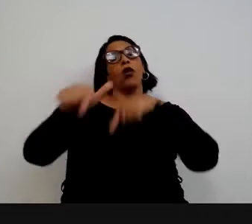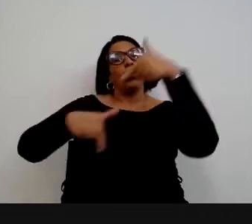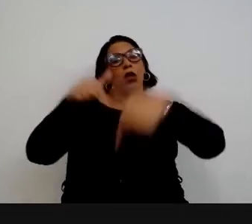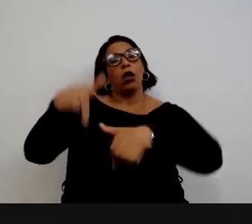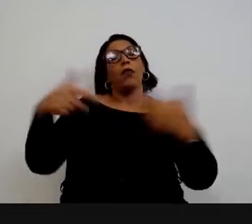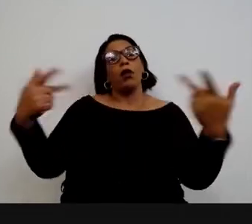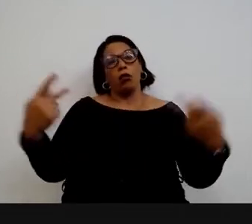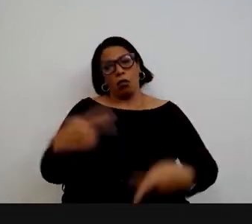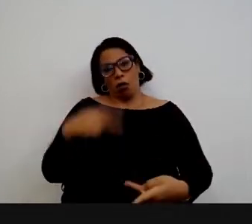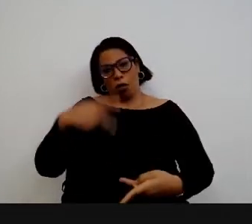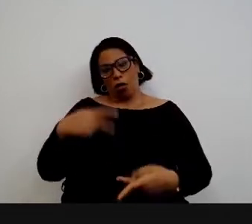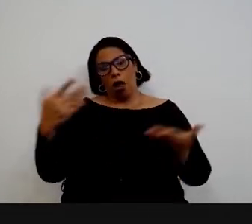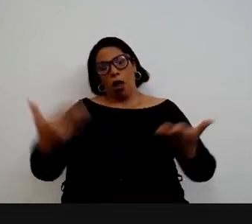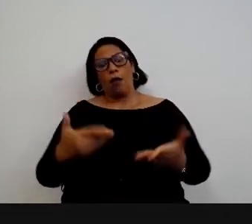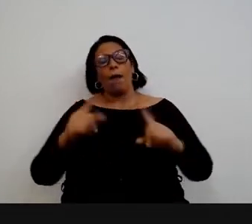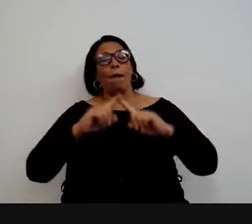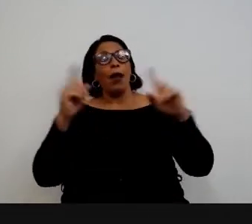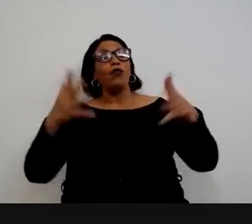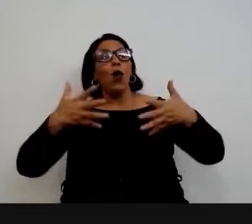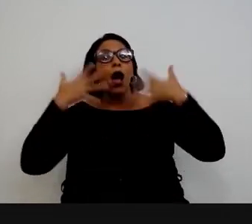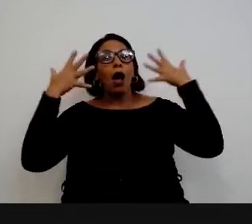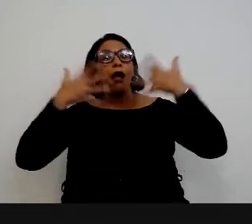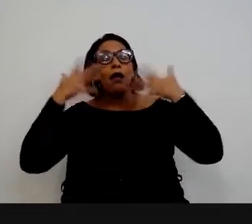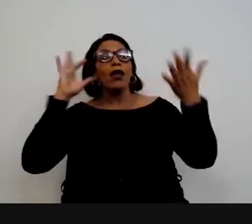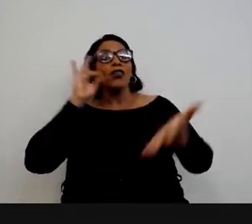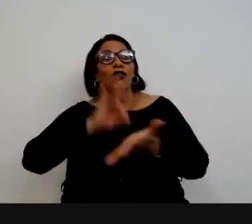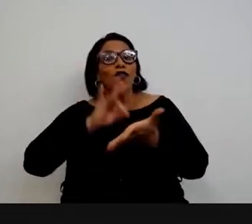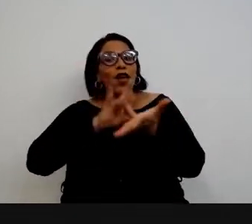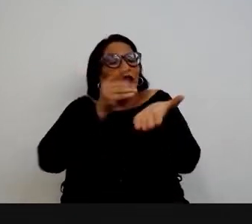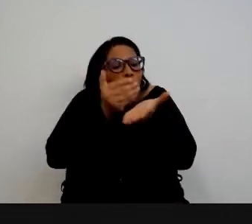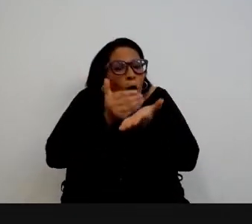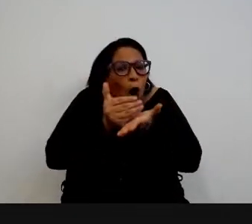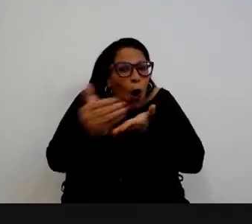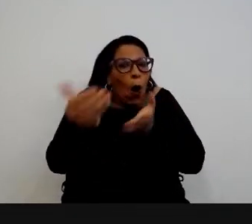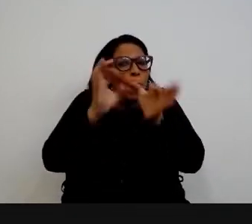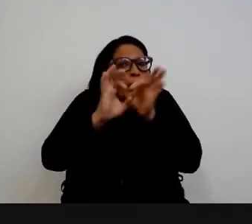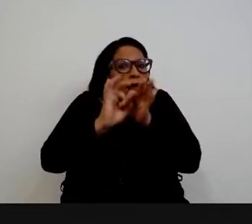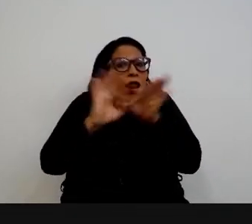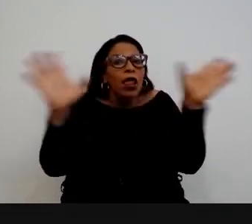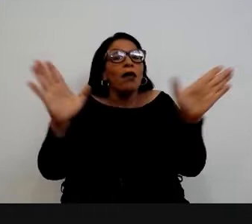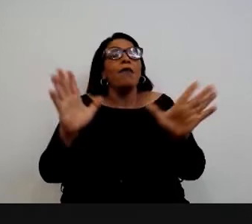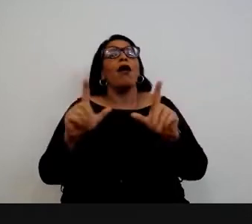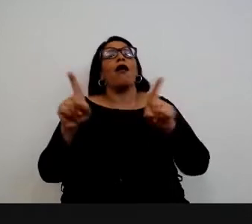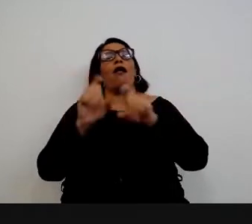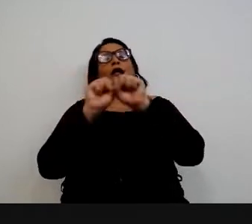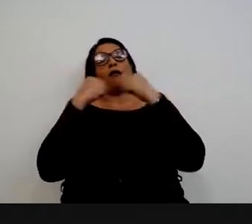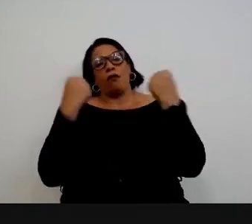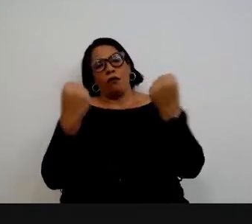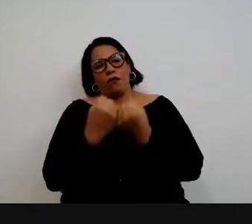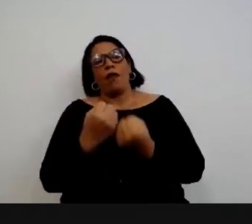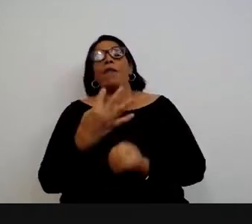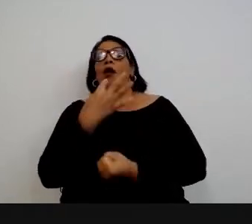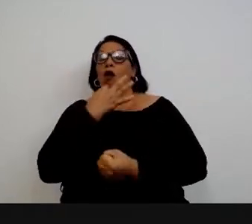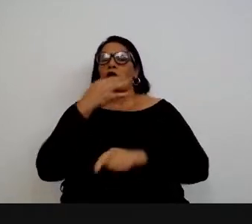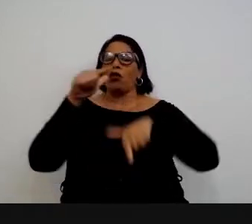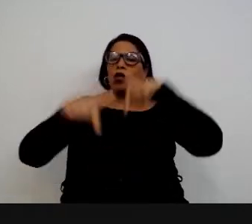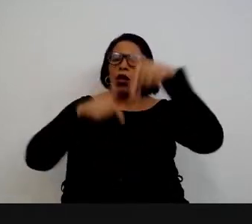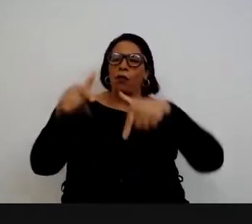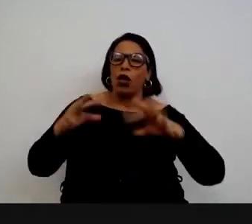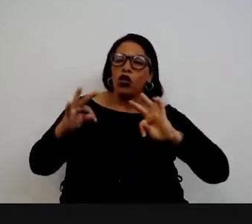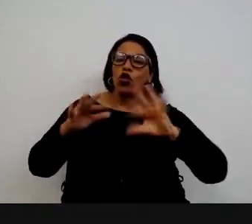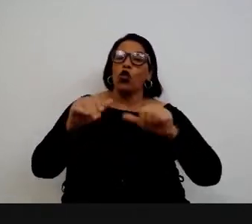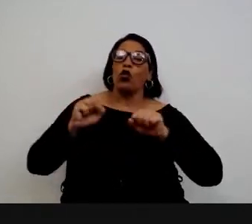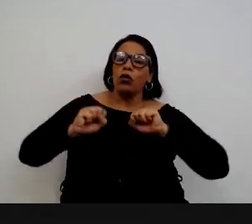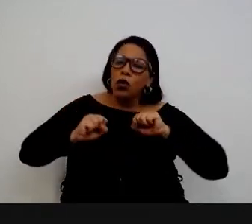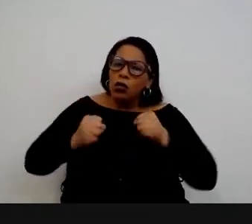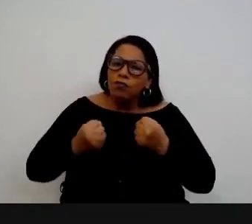Enfim, pessoal, é com muita alegria mesmo que nós damos início a essa jornada e aqui já reconhecendo o trabalho de todos que se